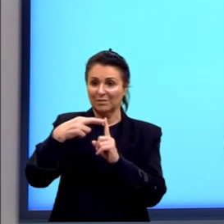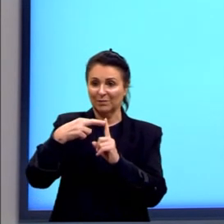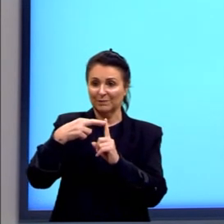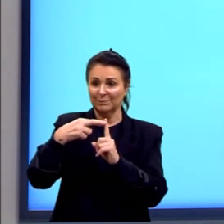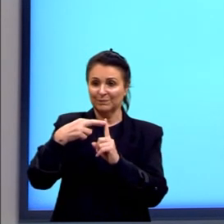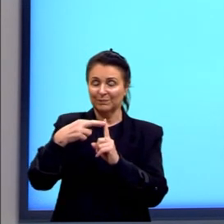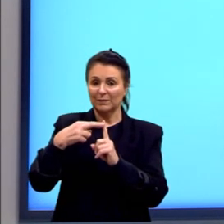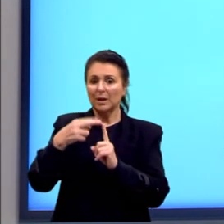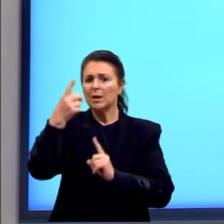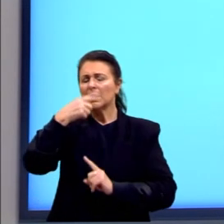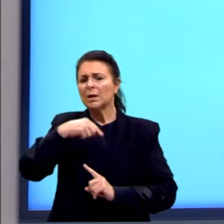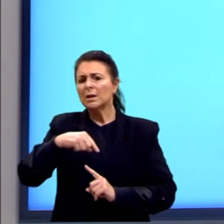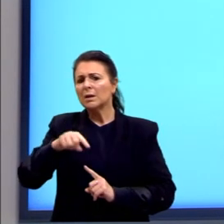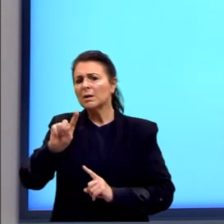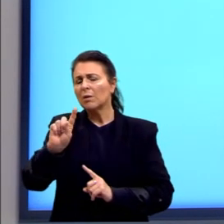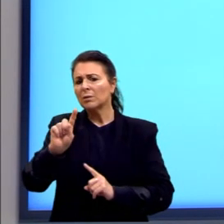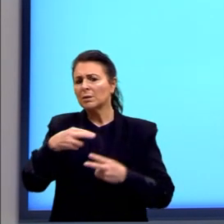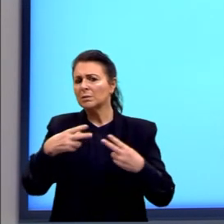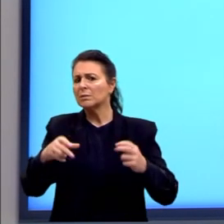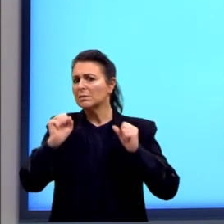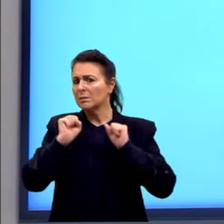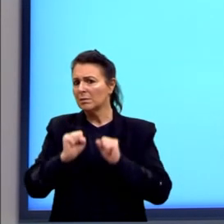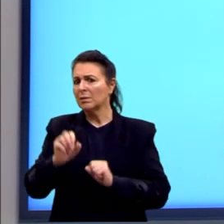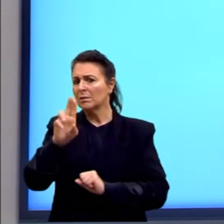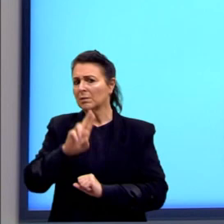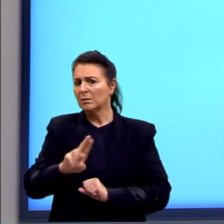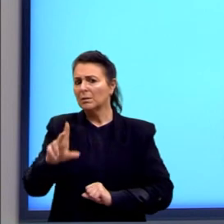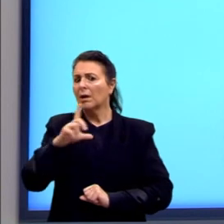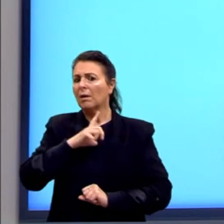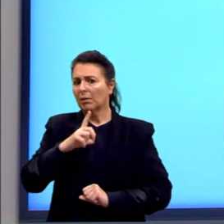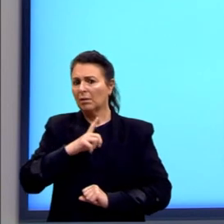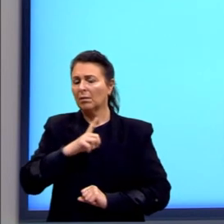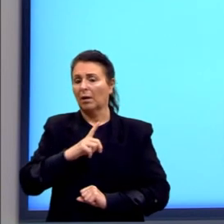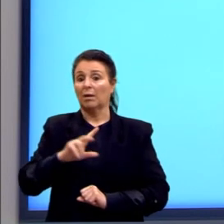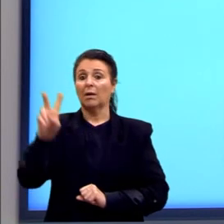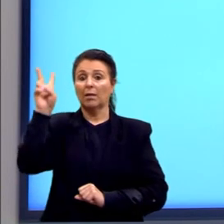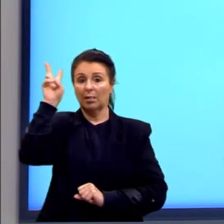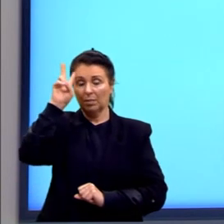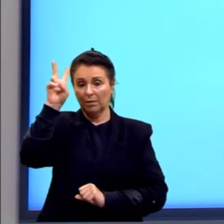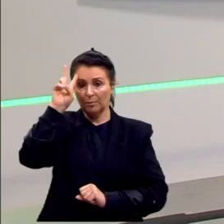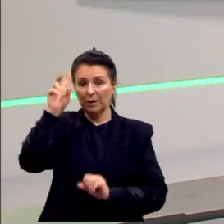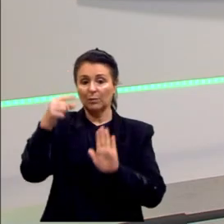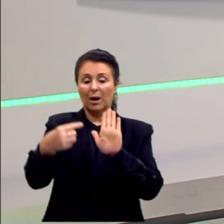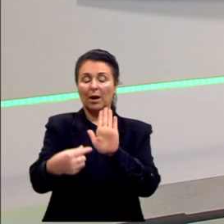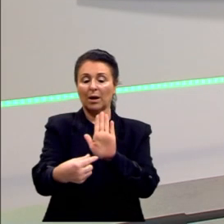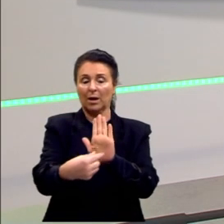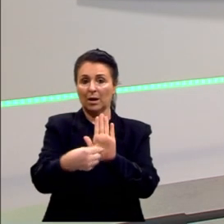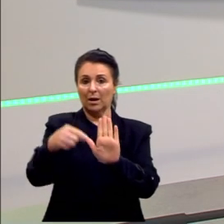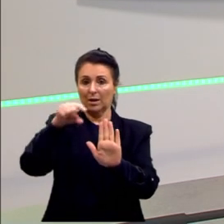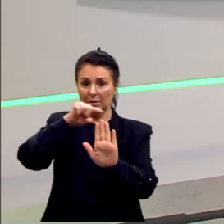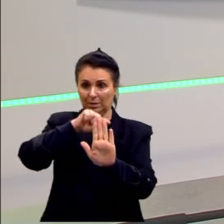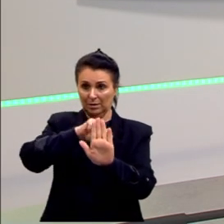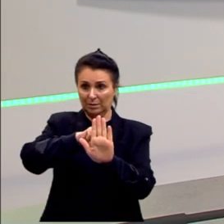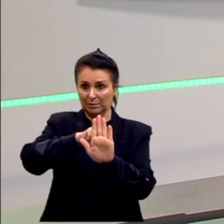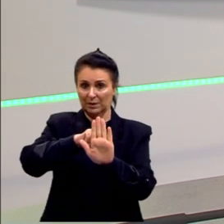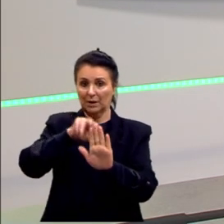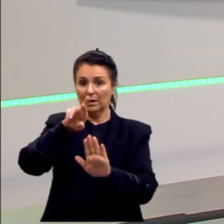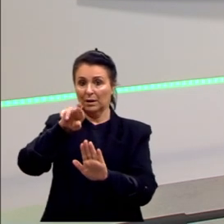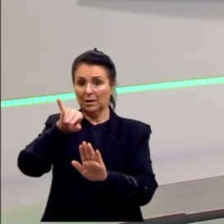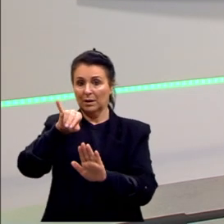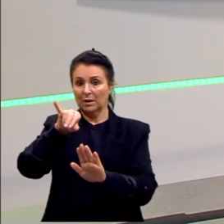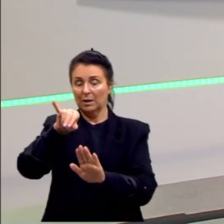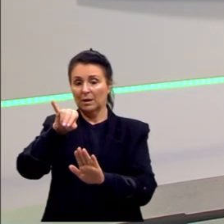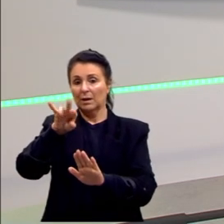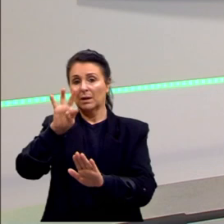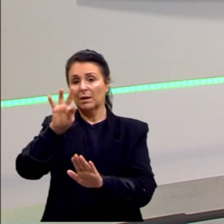Que outros recursos a gente tem? Pessoal, lembrando que a elipse e a reiteração são